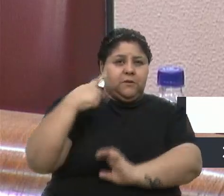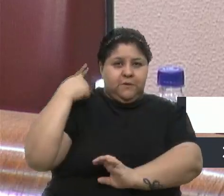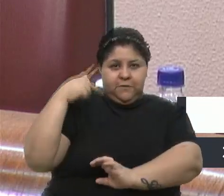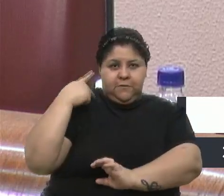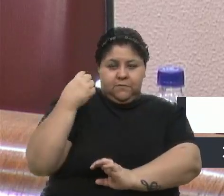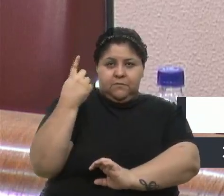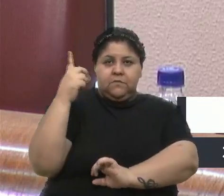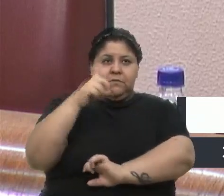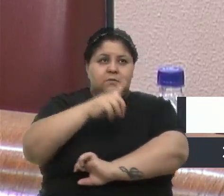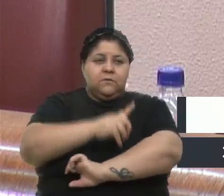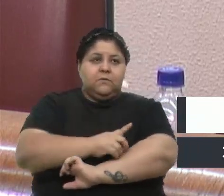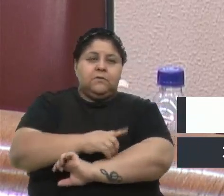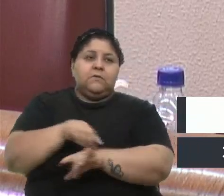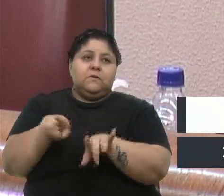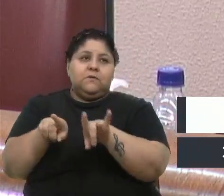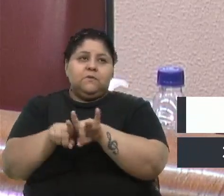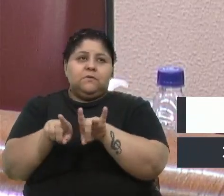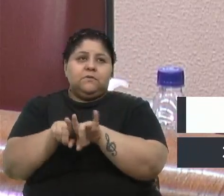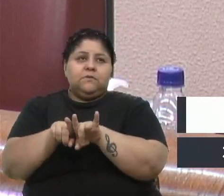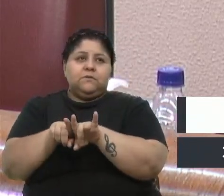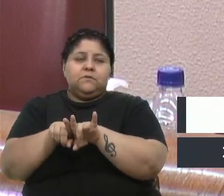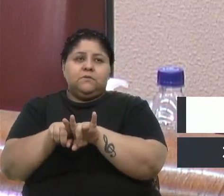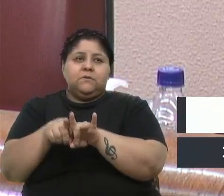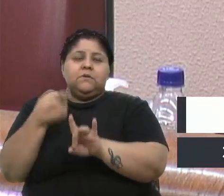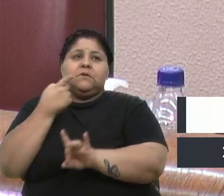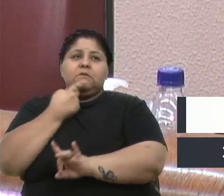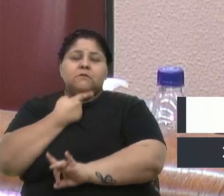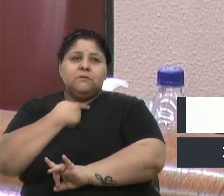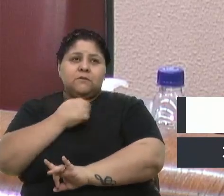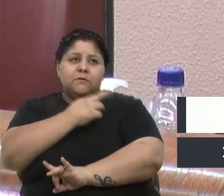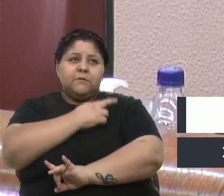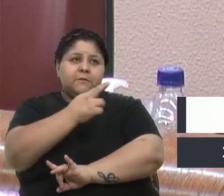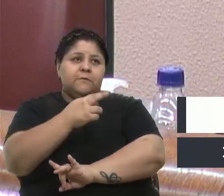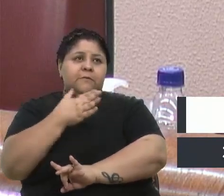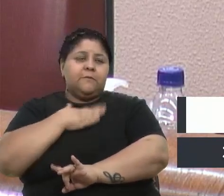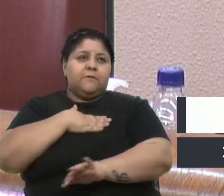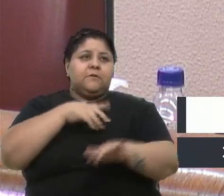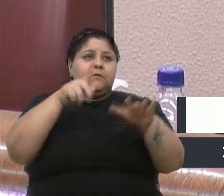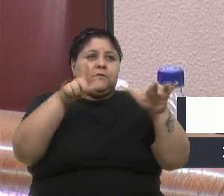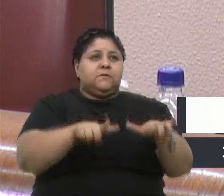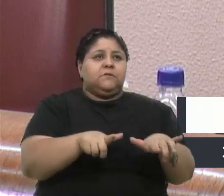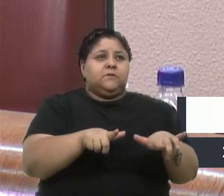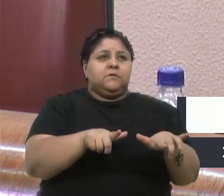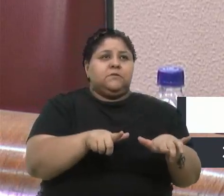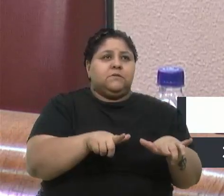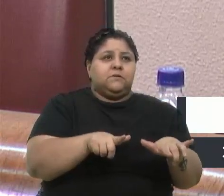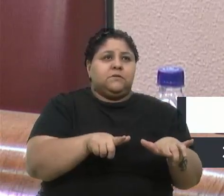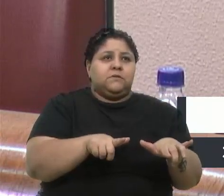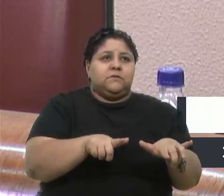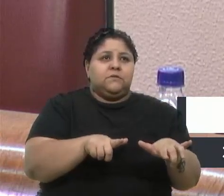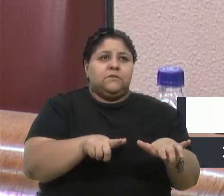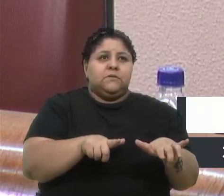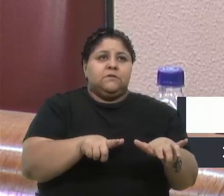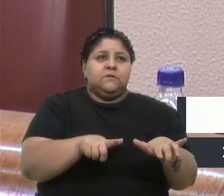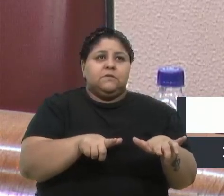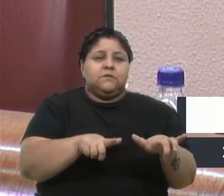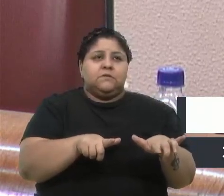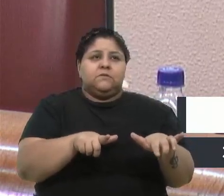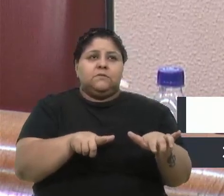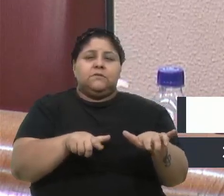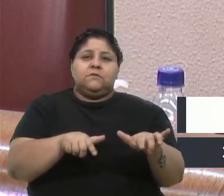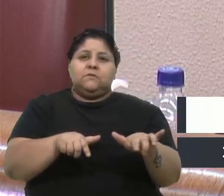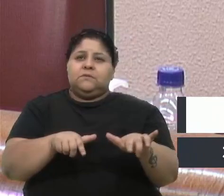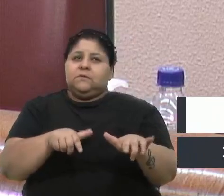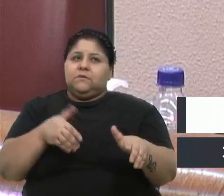dia. E também eu gostaria que, em nome do meu gabinete, agradecer a nossa assessora de educação, a Janete, que não mede esforços para